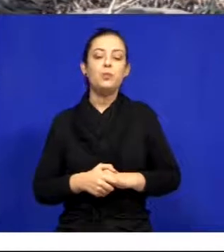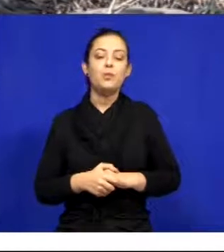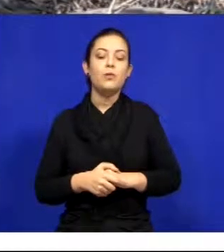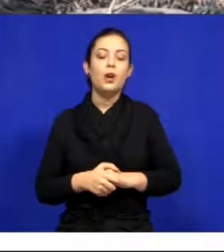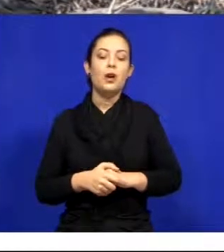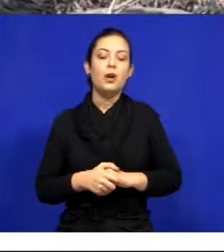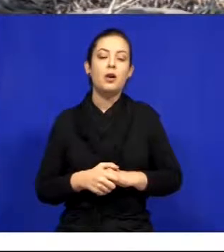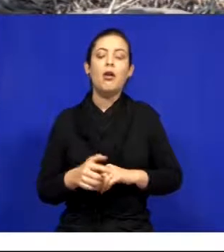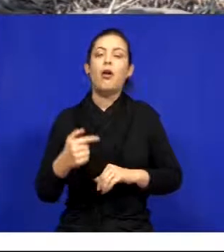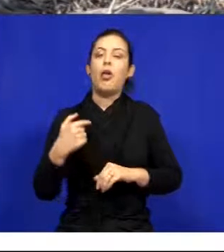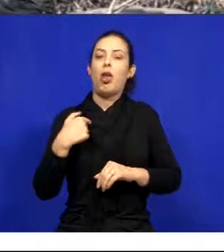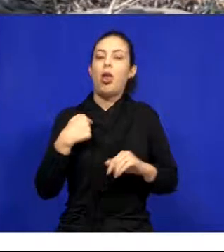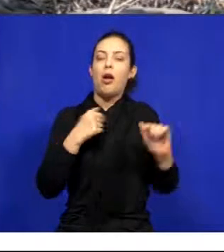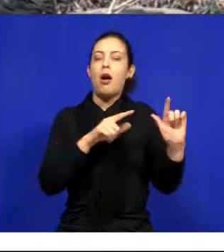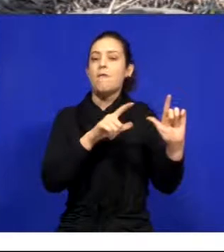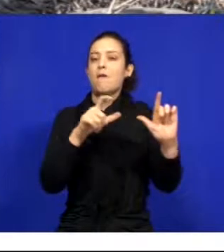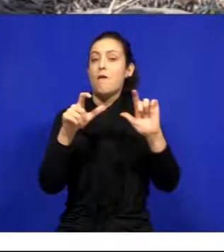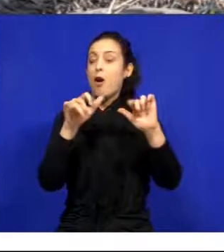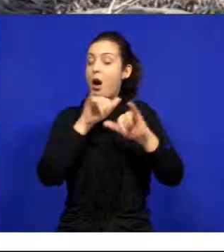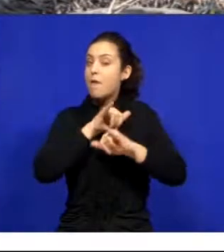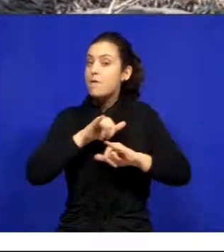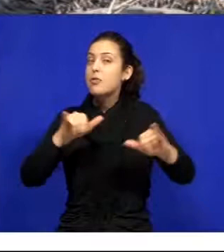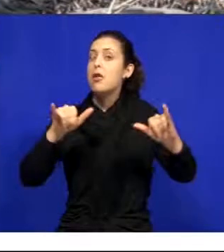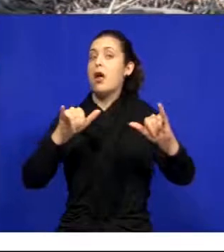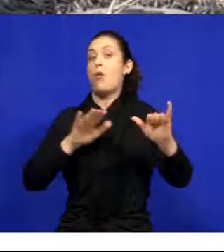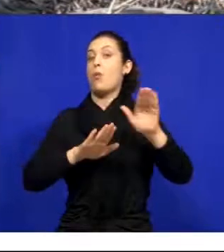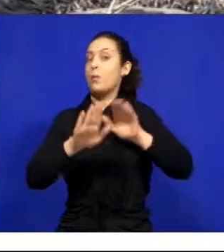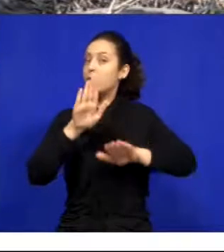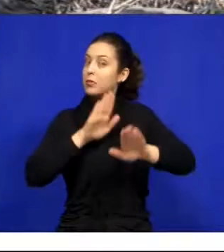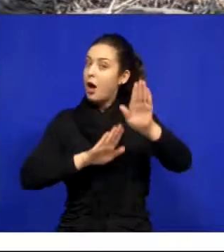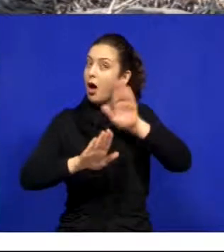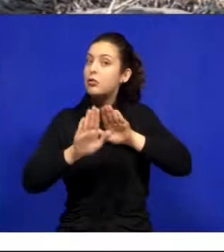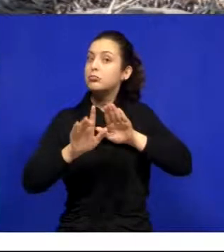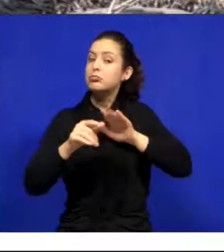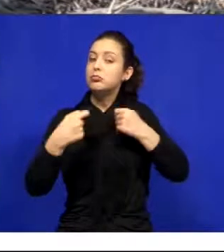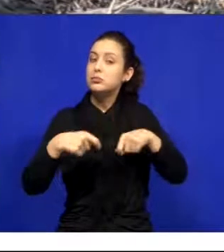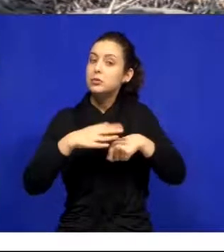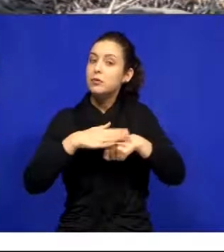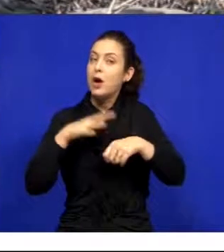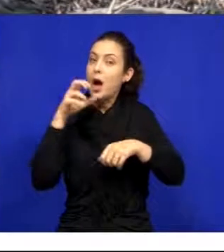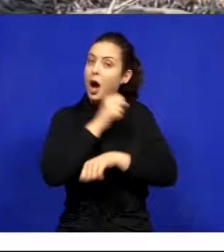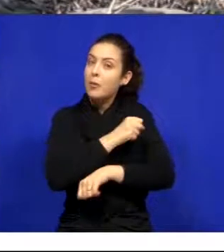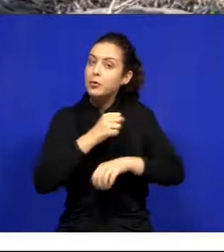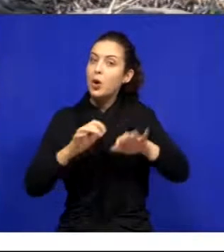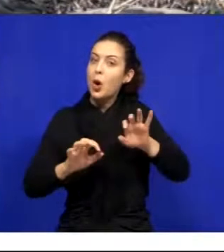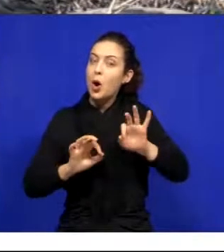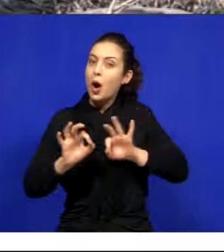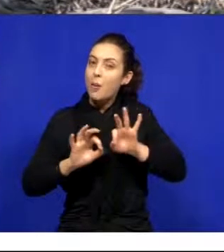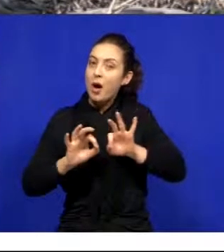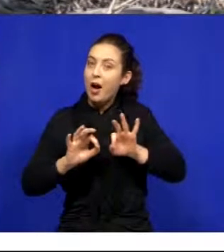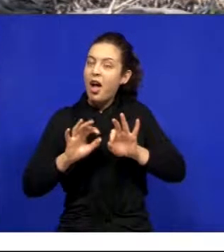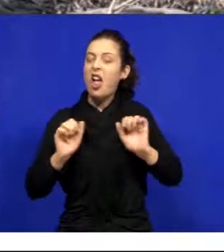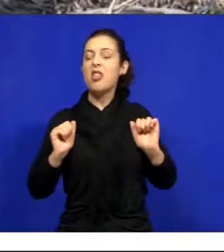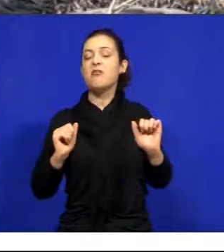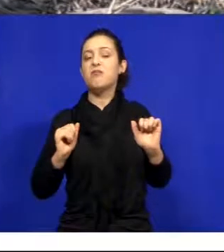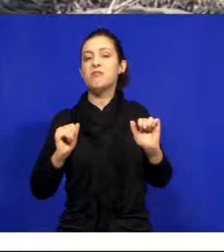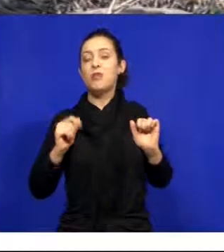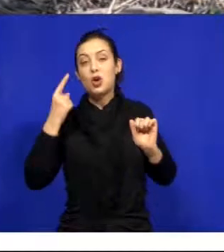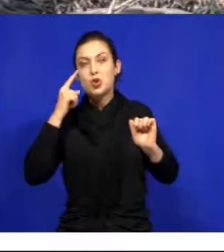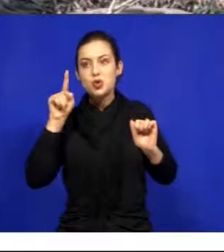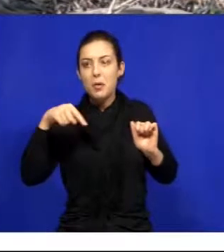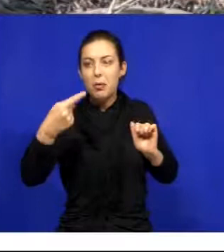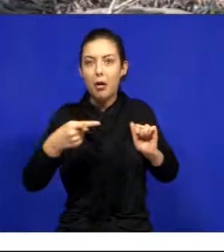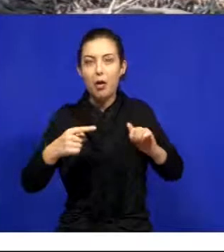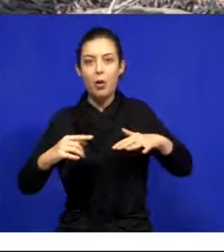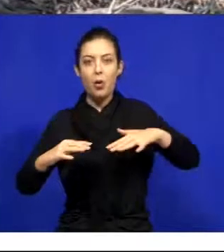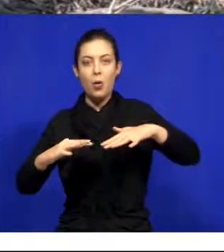eu tirei foto e disse assim, cuidado, tem que fazer esse rap. não fizeram. Quando chegar outro dia, já está